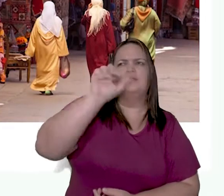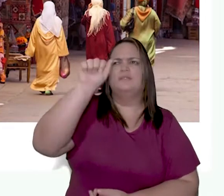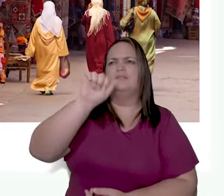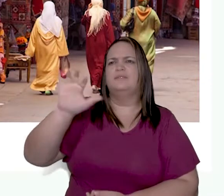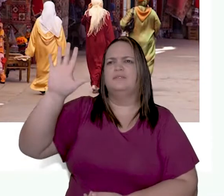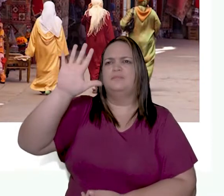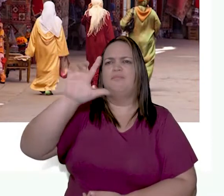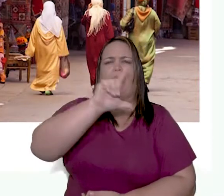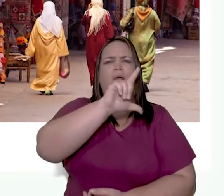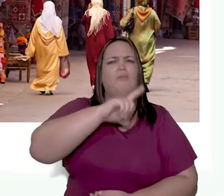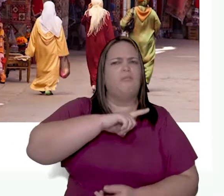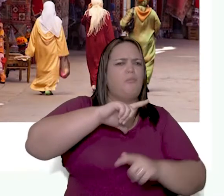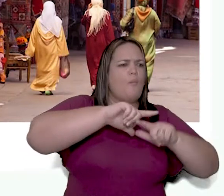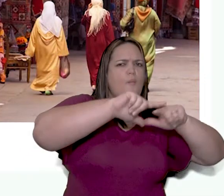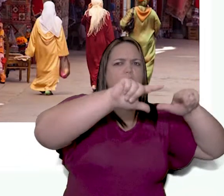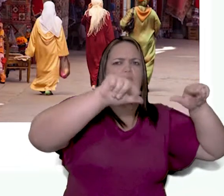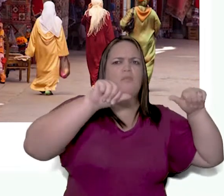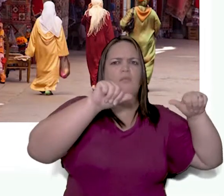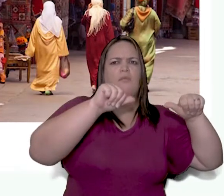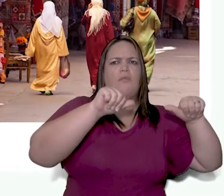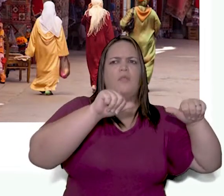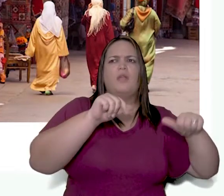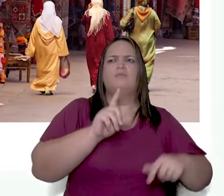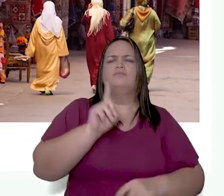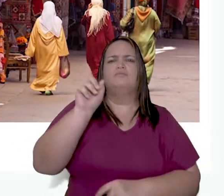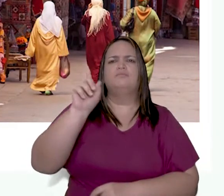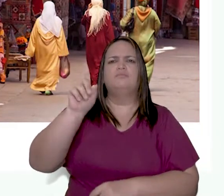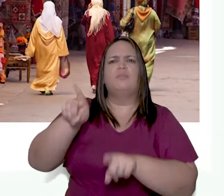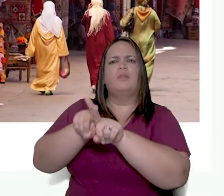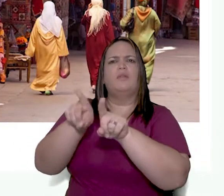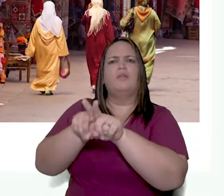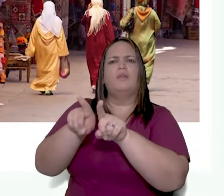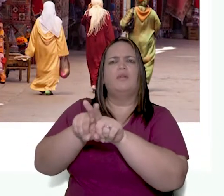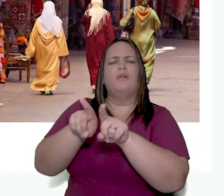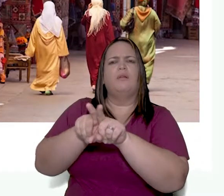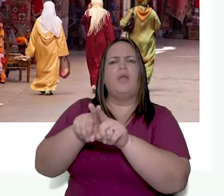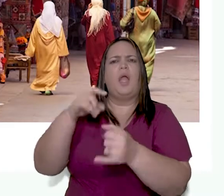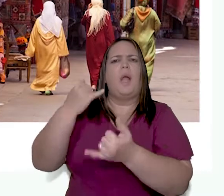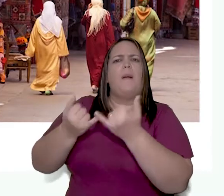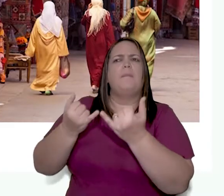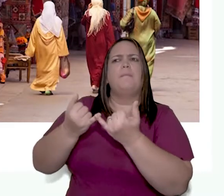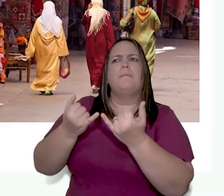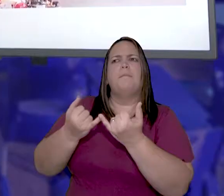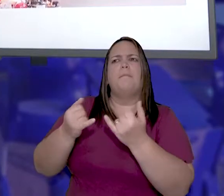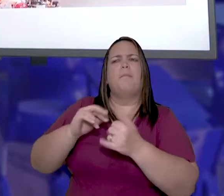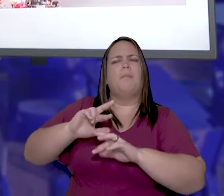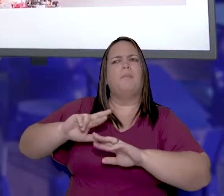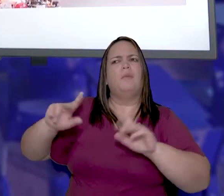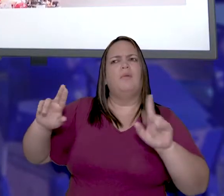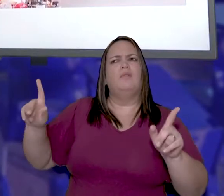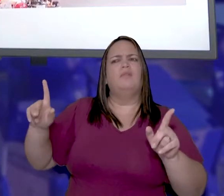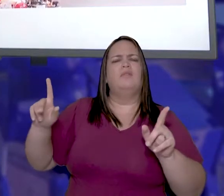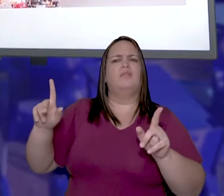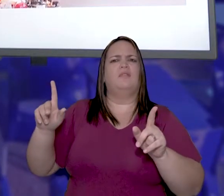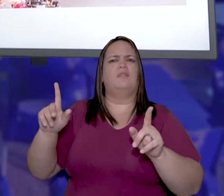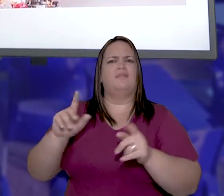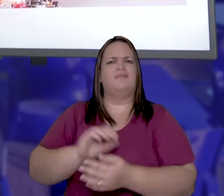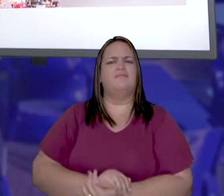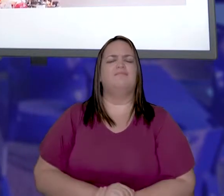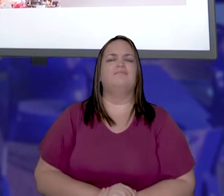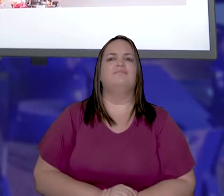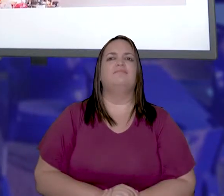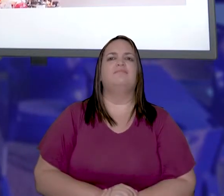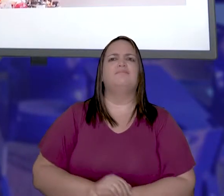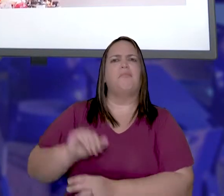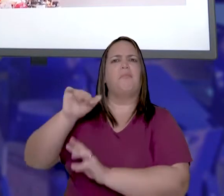paisagem natural à esquerda, nós já temos uma imagem mais diversa, mais dinâmica, não é?